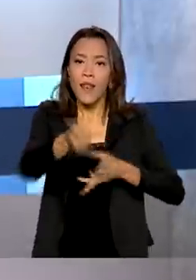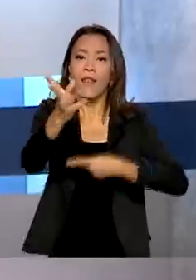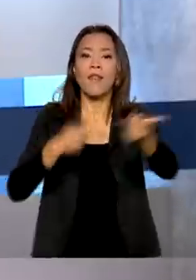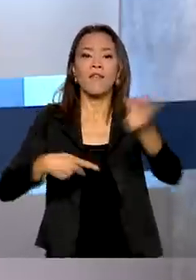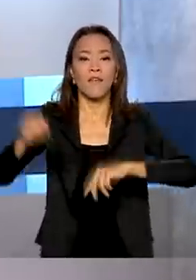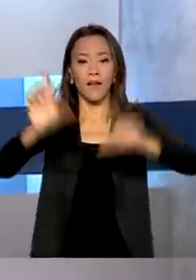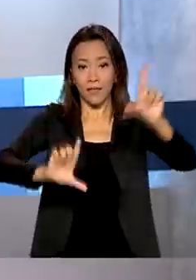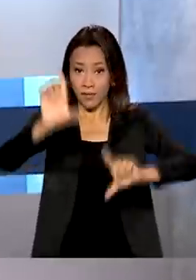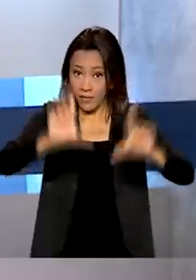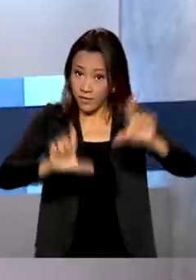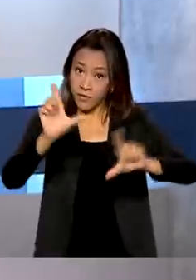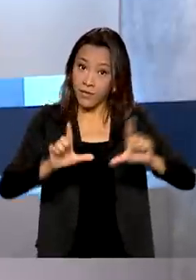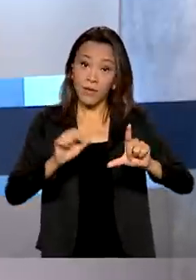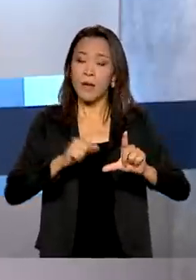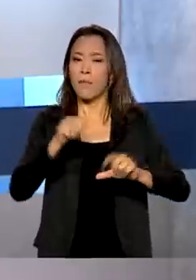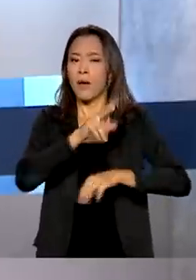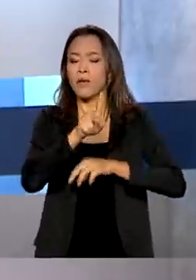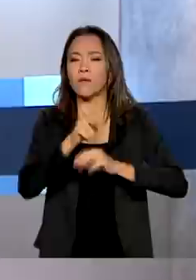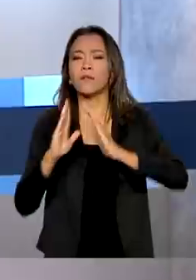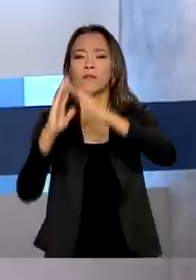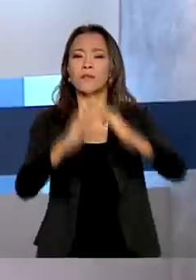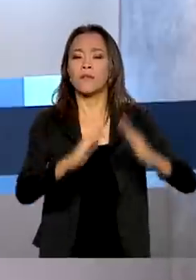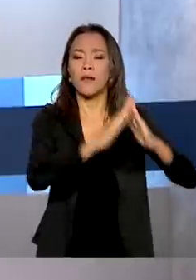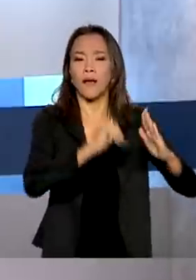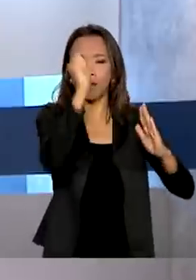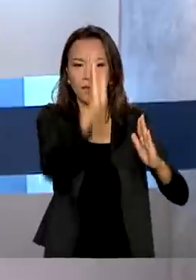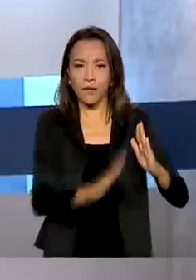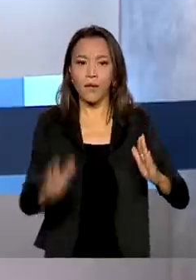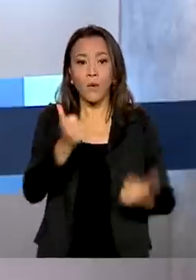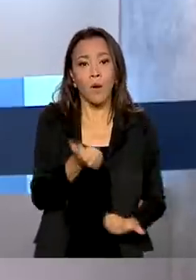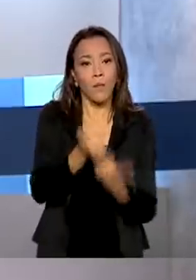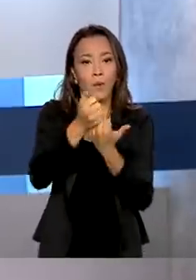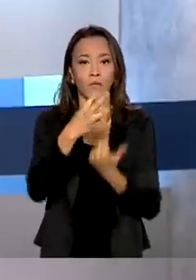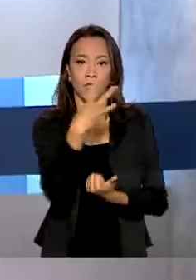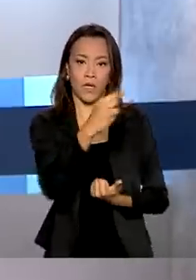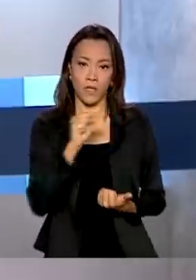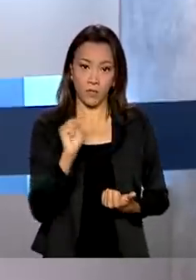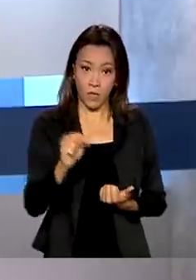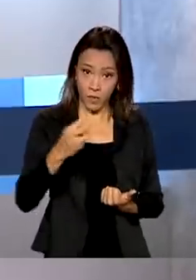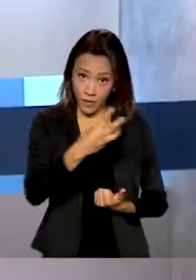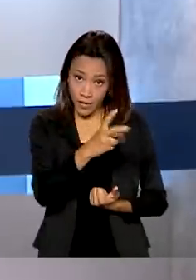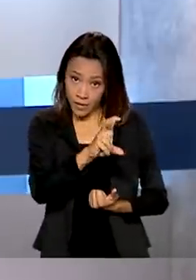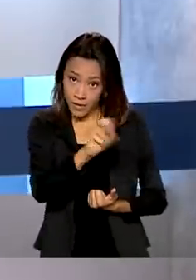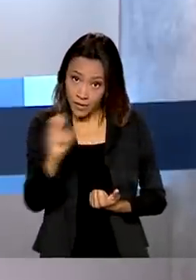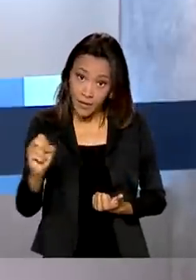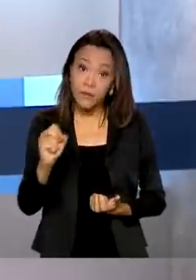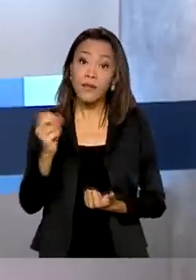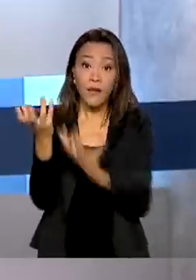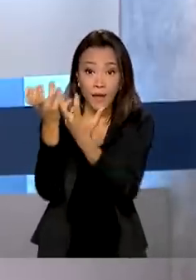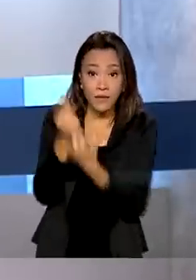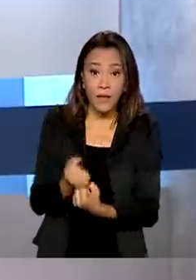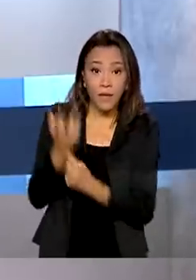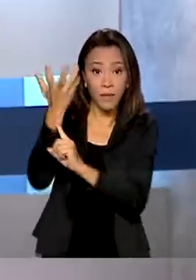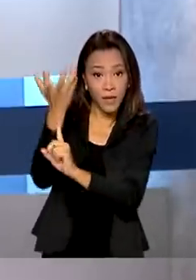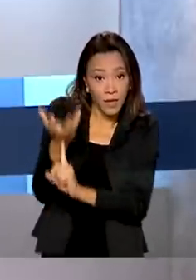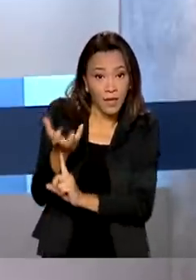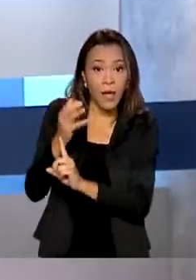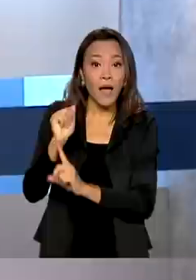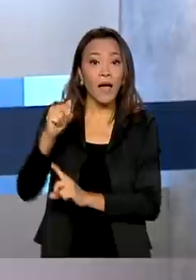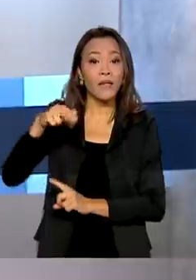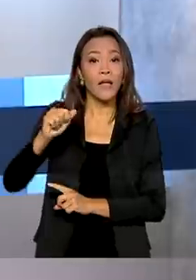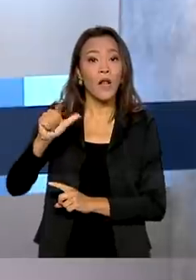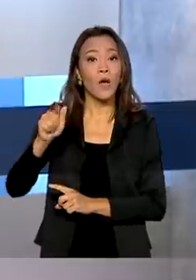brasileiros até 2023, com o apoio de 3.500 municípios que ainda recebem sinal analógico na TV aberta.